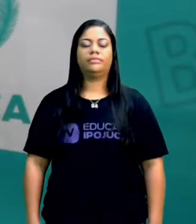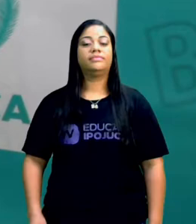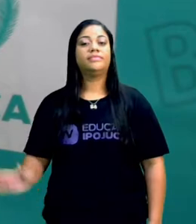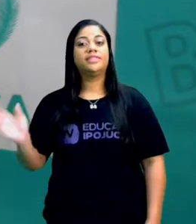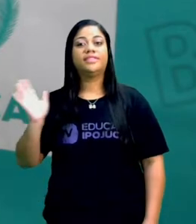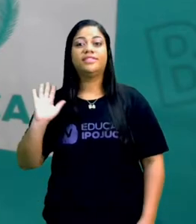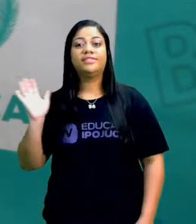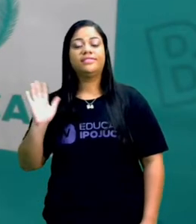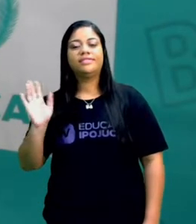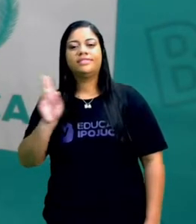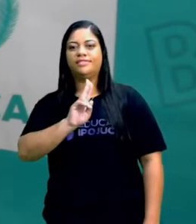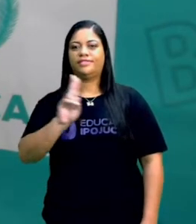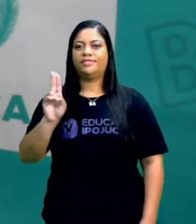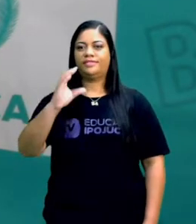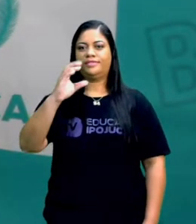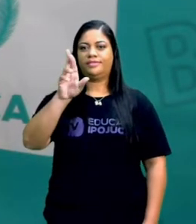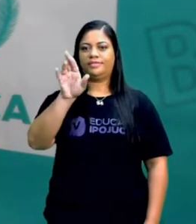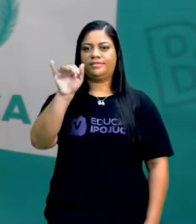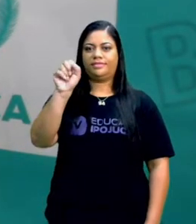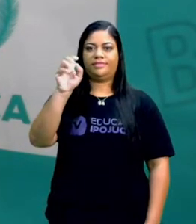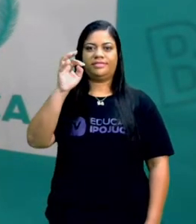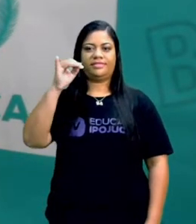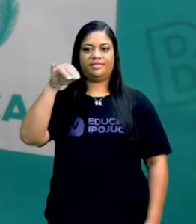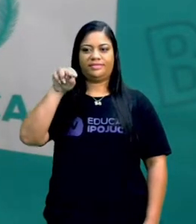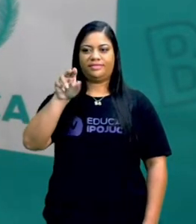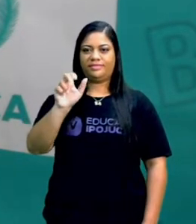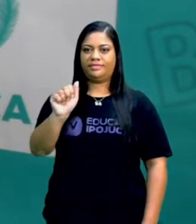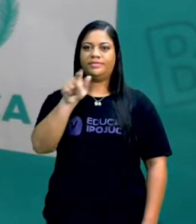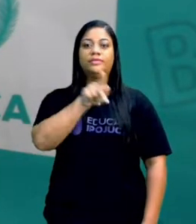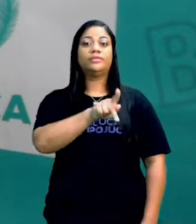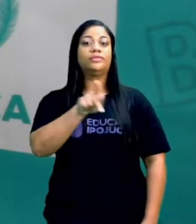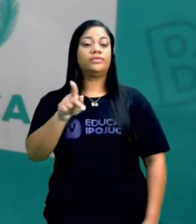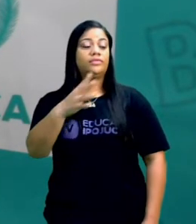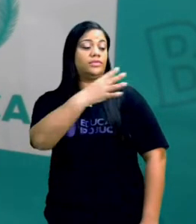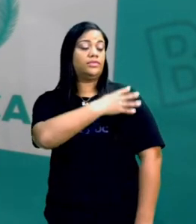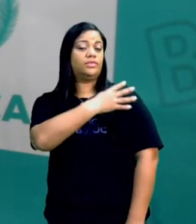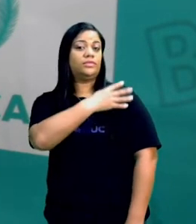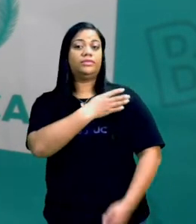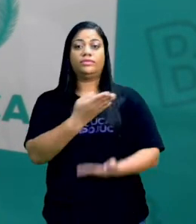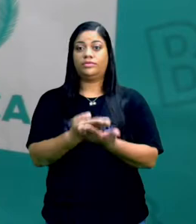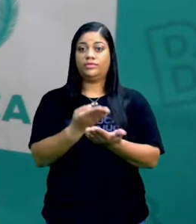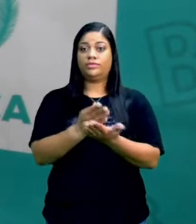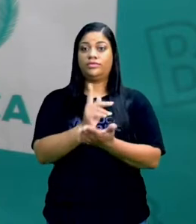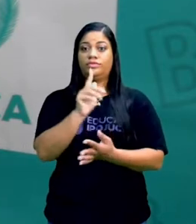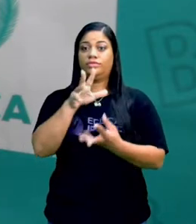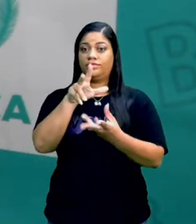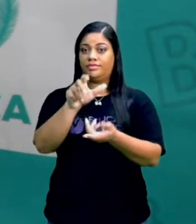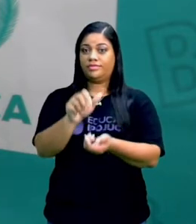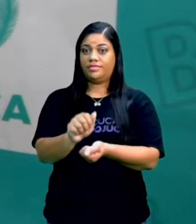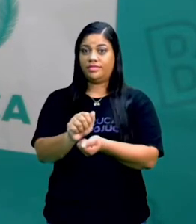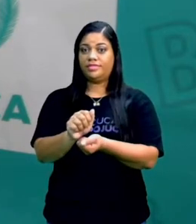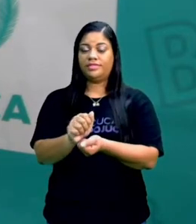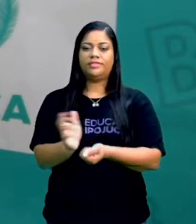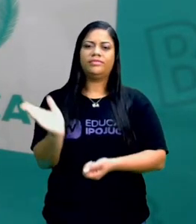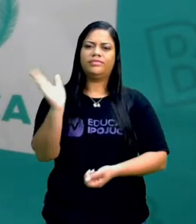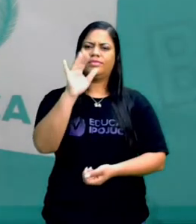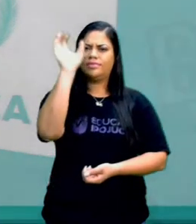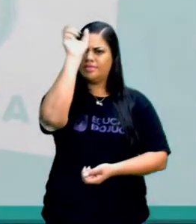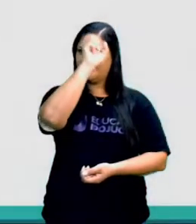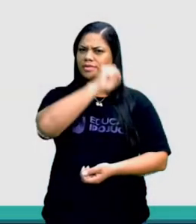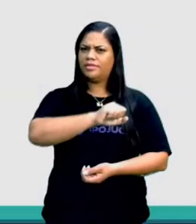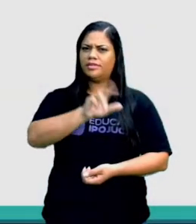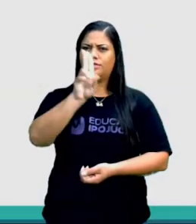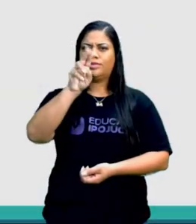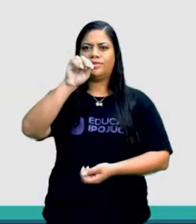Olá, meu nome é Cristina Chagas, sou professora do quarto ano e hoje nós vamos para a nossa aula de geografia. Vamos aprender